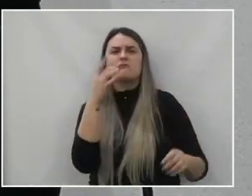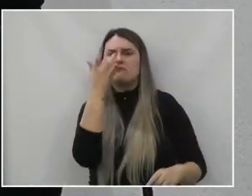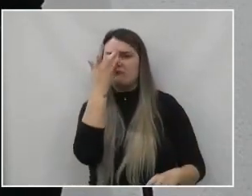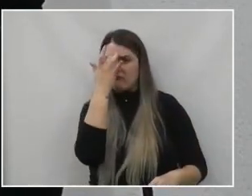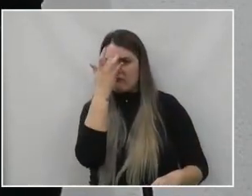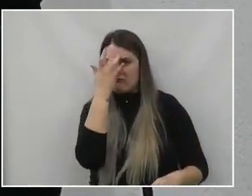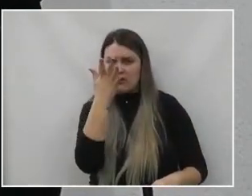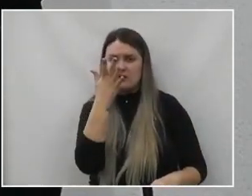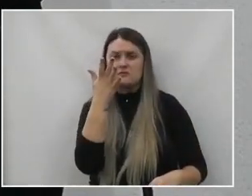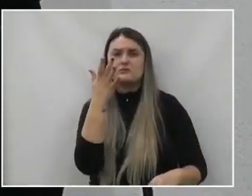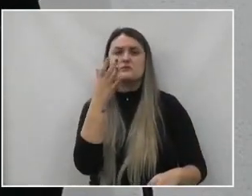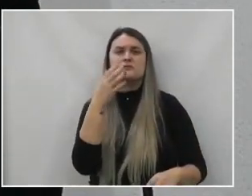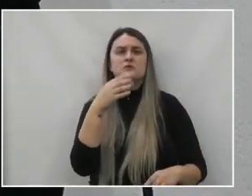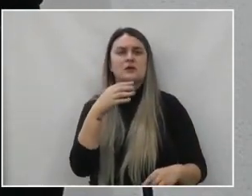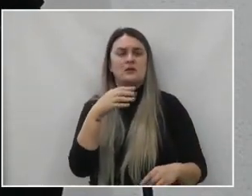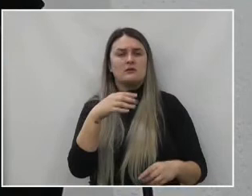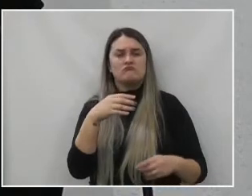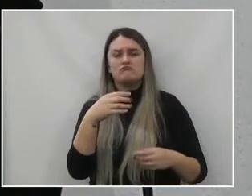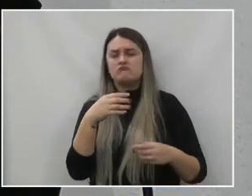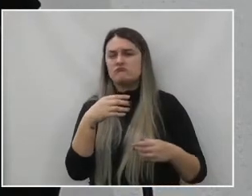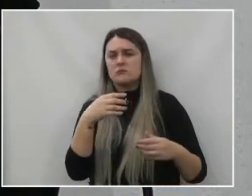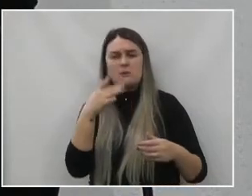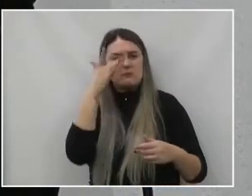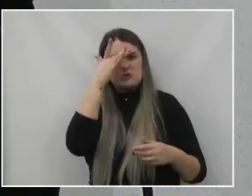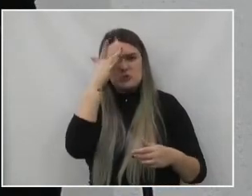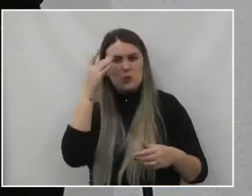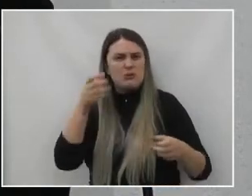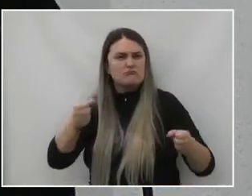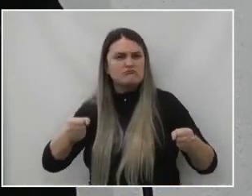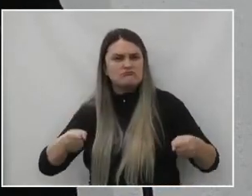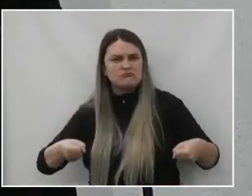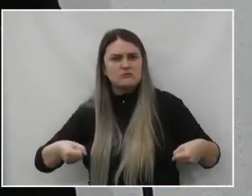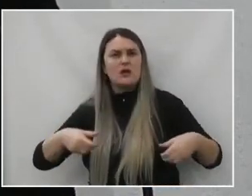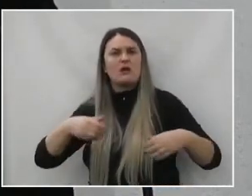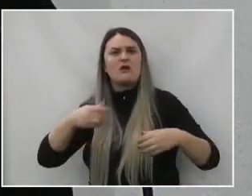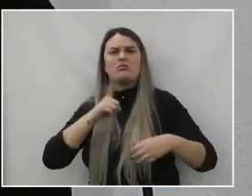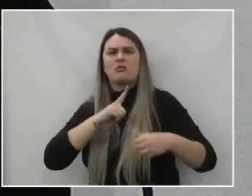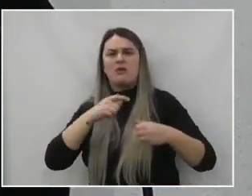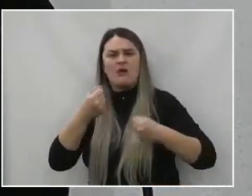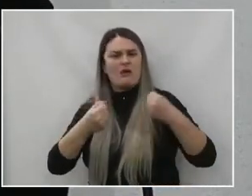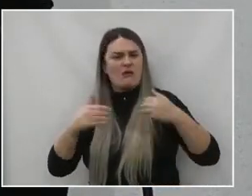da facilidade do transporte público e coletivo.